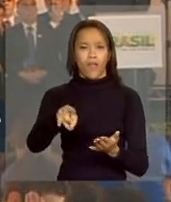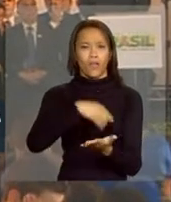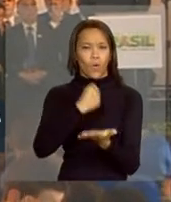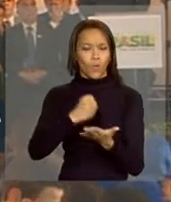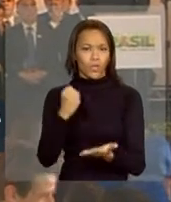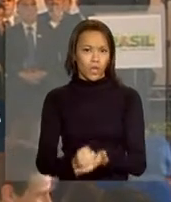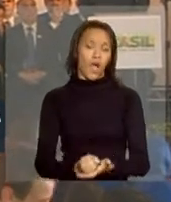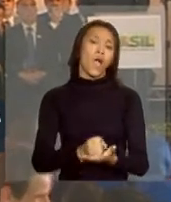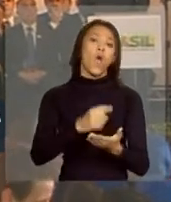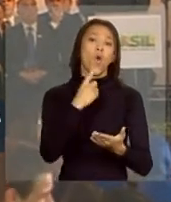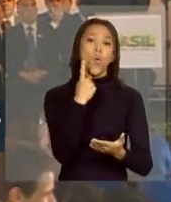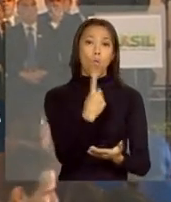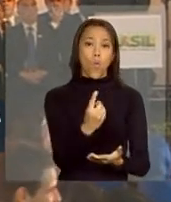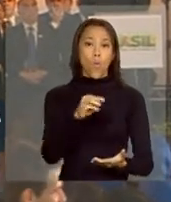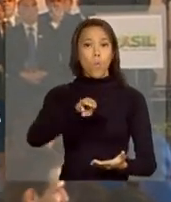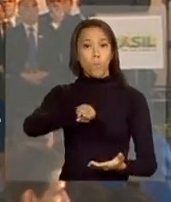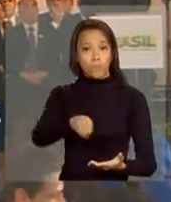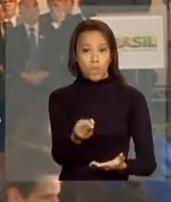quatrocentas mil unidades.